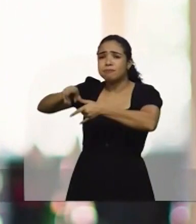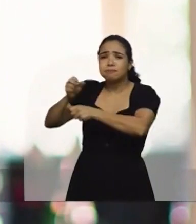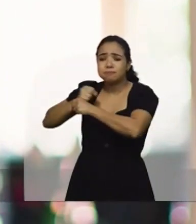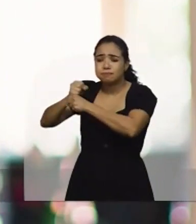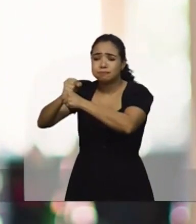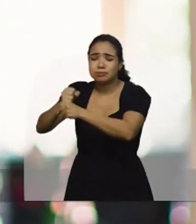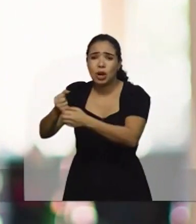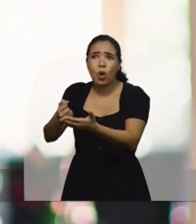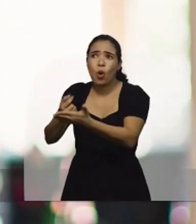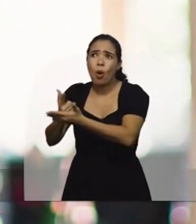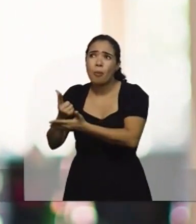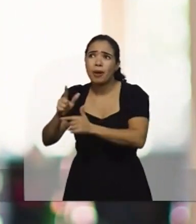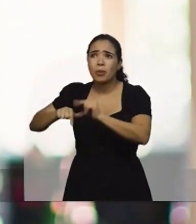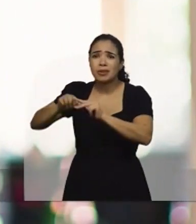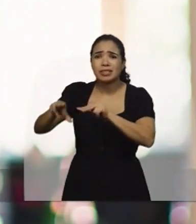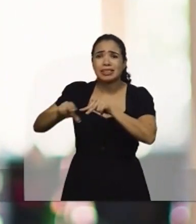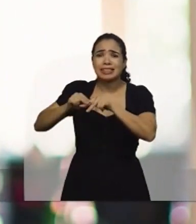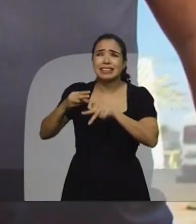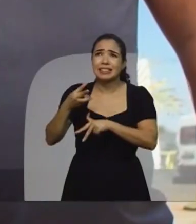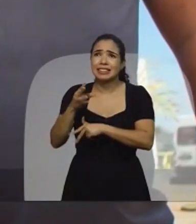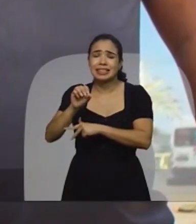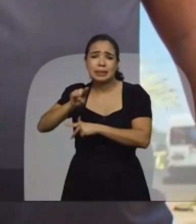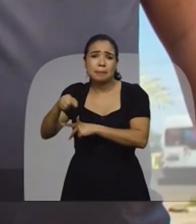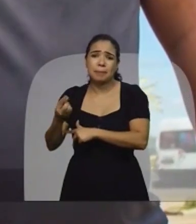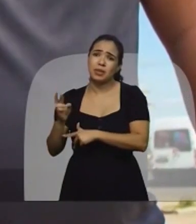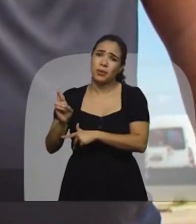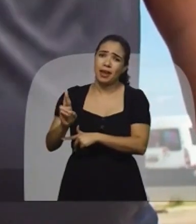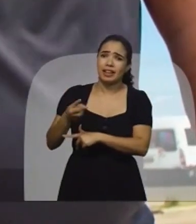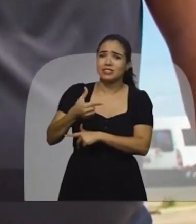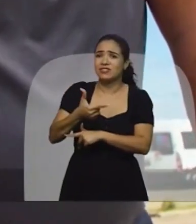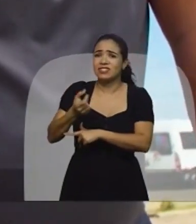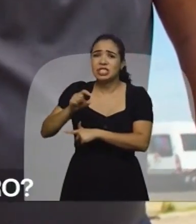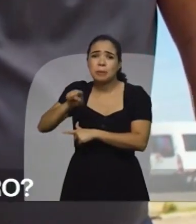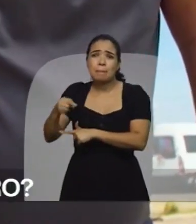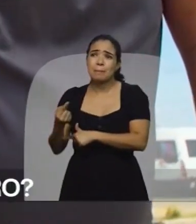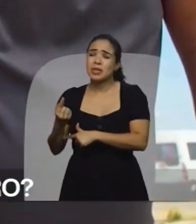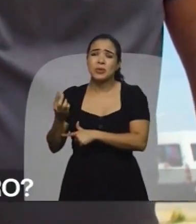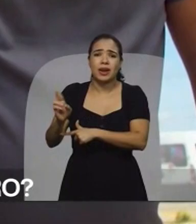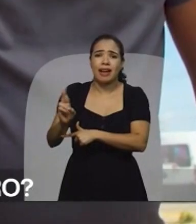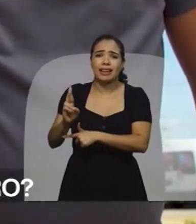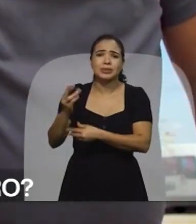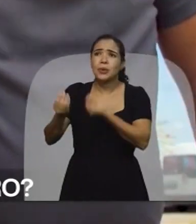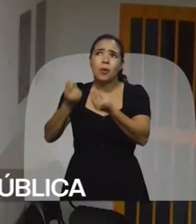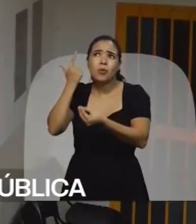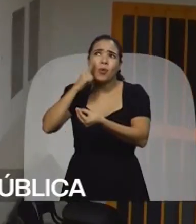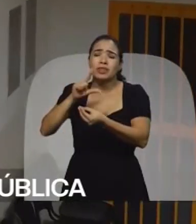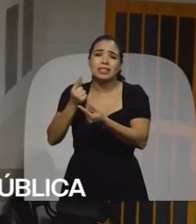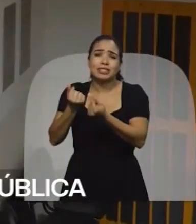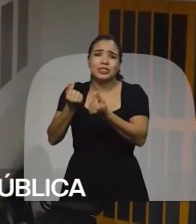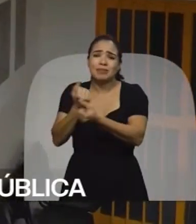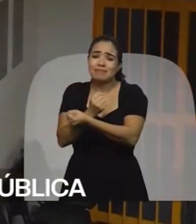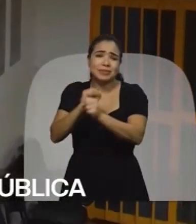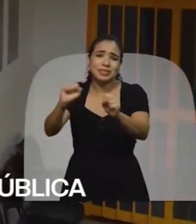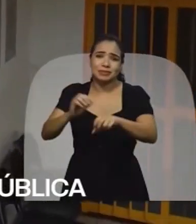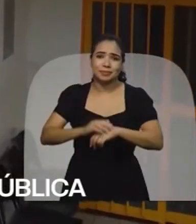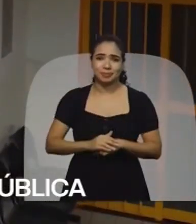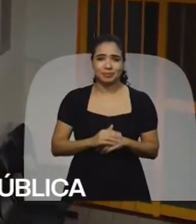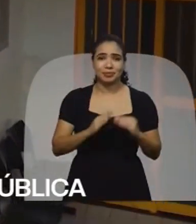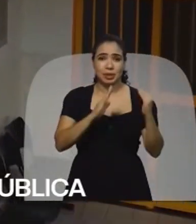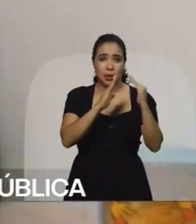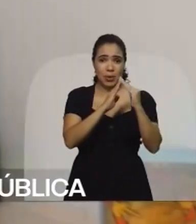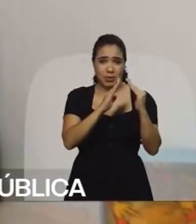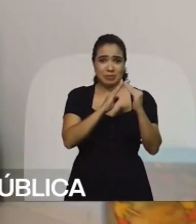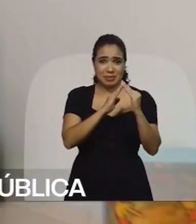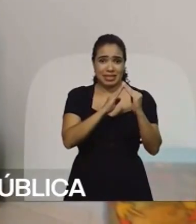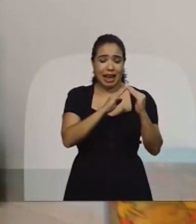prótese é barata aí, uns 30 mil, é 20 mil. Da onde a gente vai mais dinheiro? Ronaldo também construiu a única